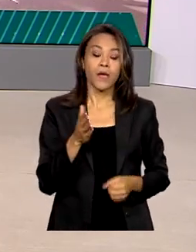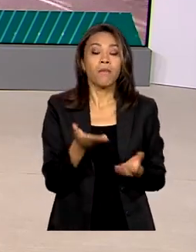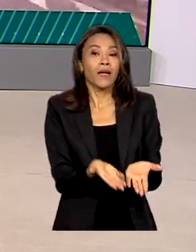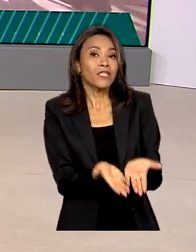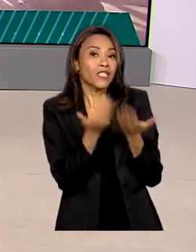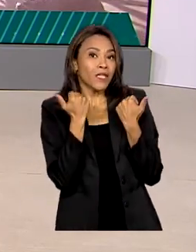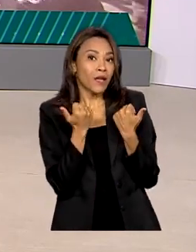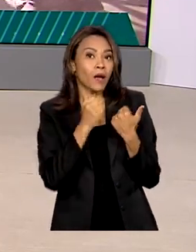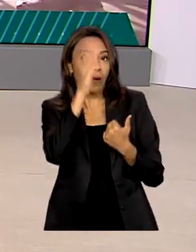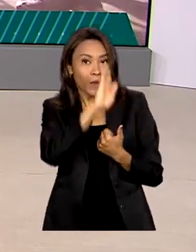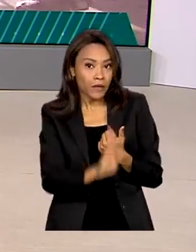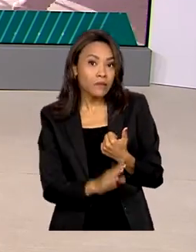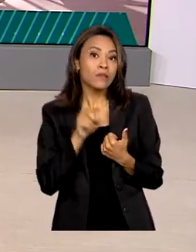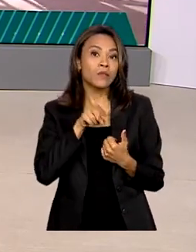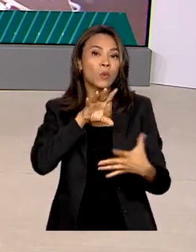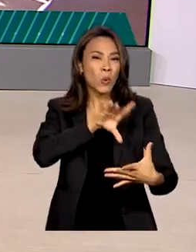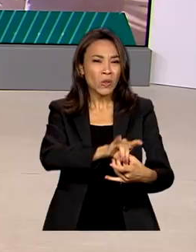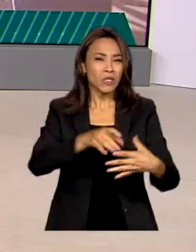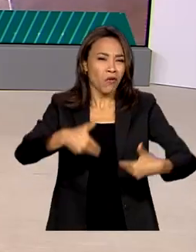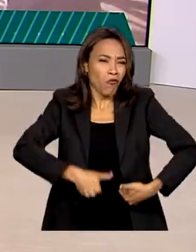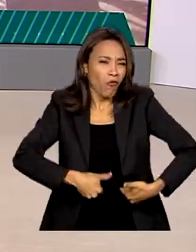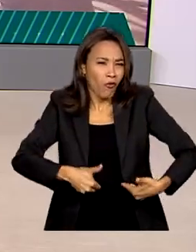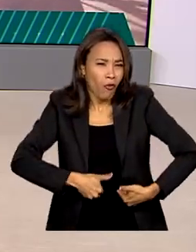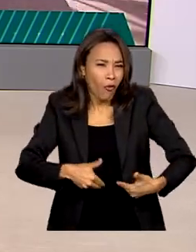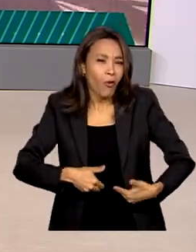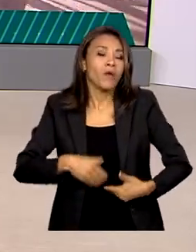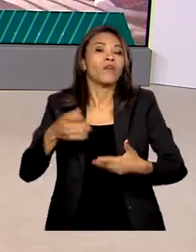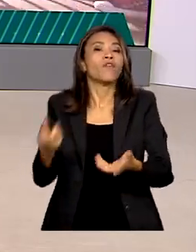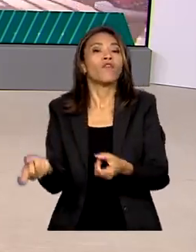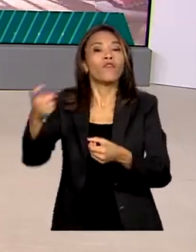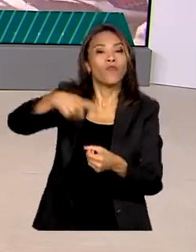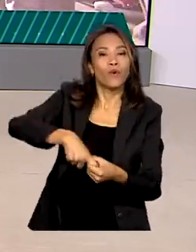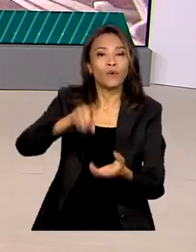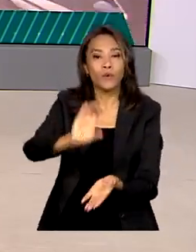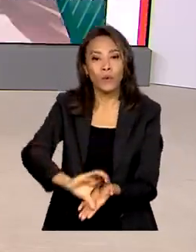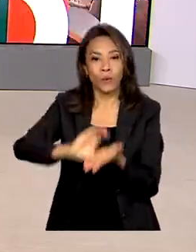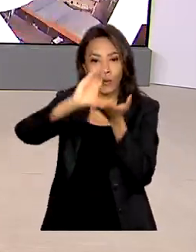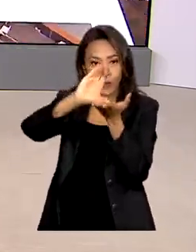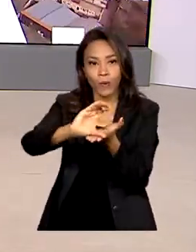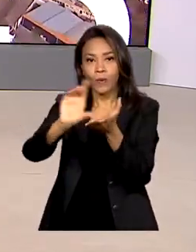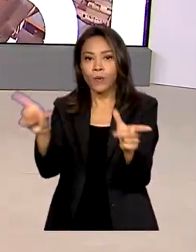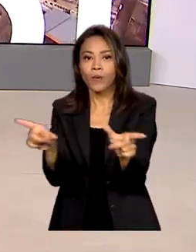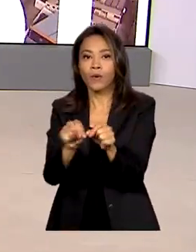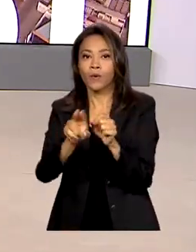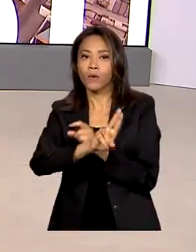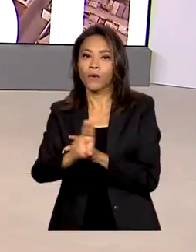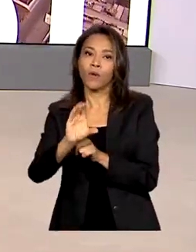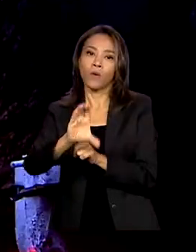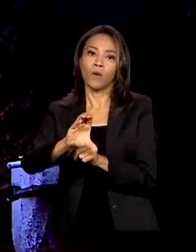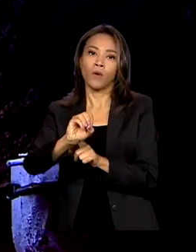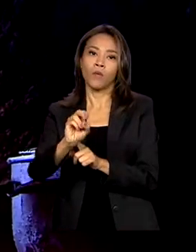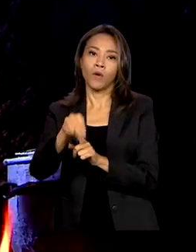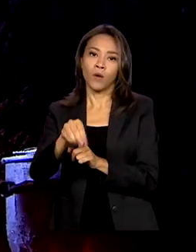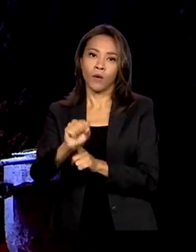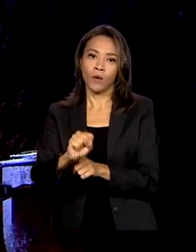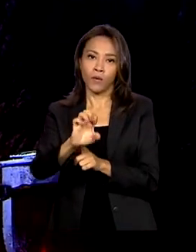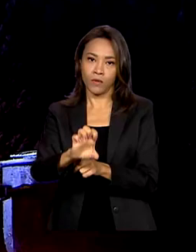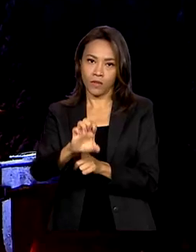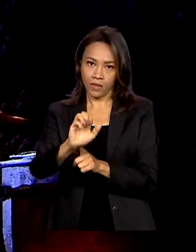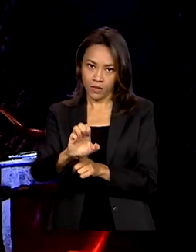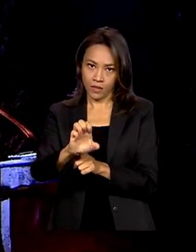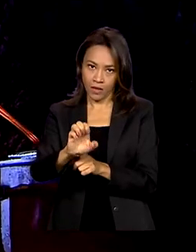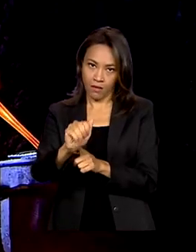fome, o presidente Lula retomou com CEA, o Conselho Nacional de Segurança Alimentar e Nutricional. O